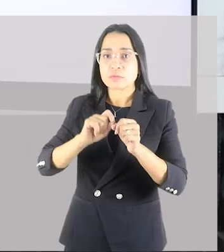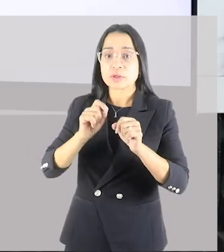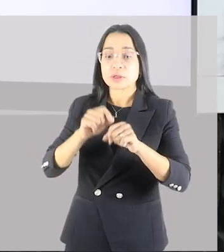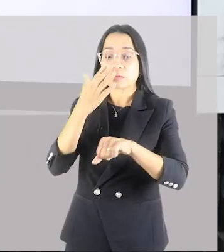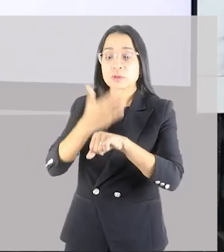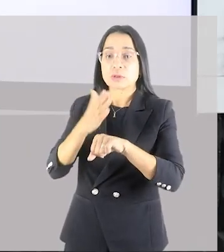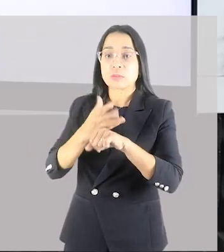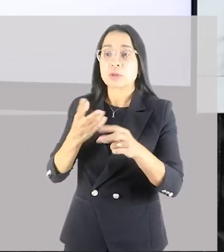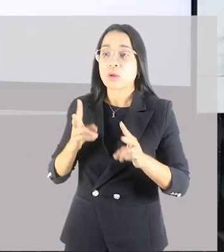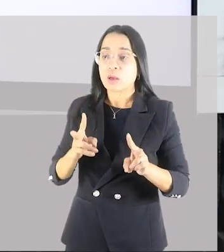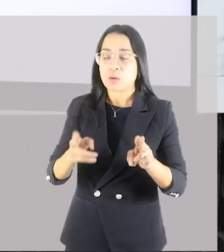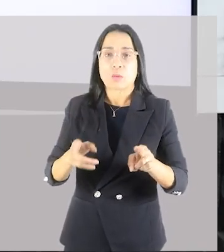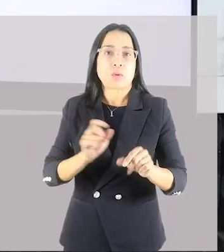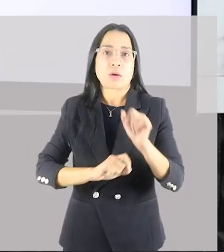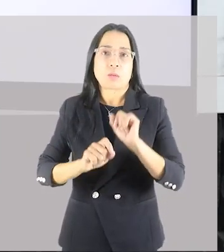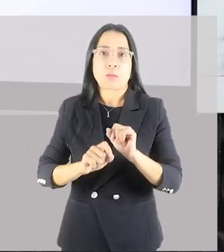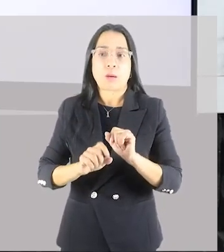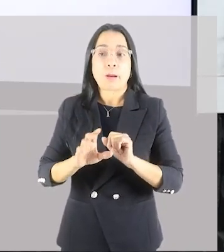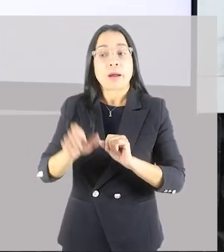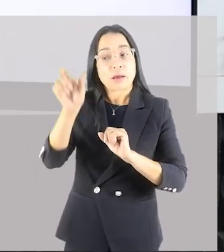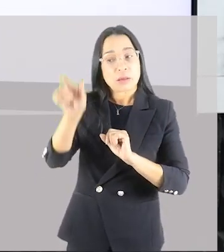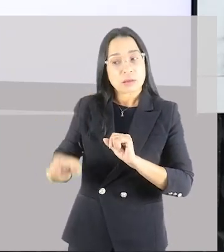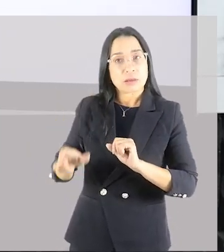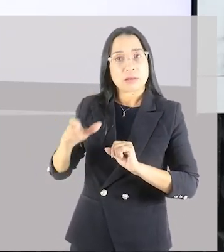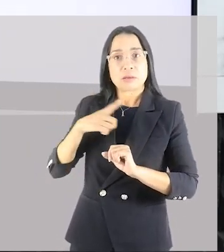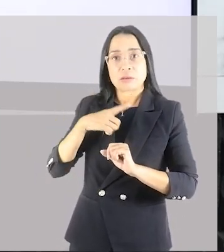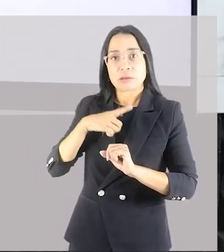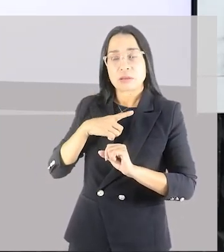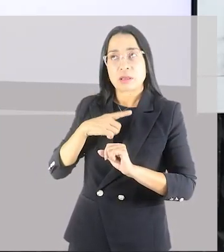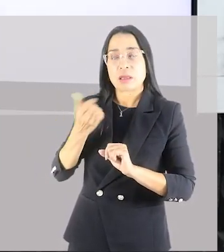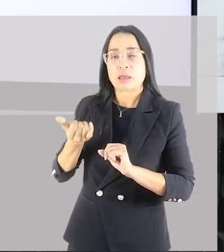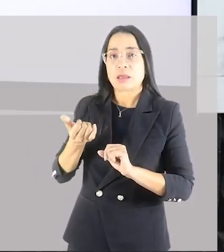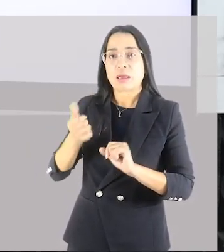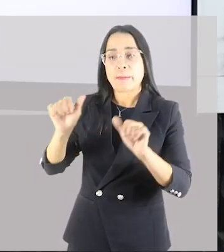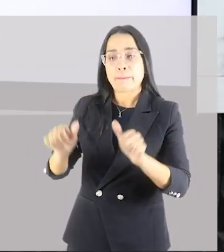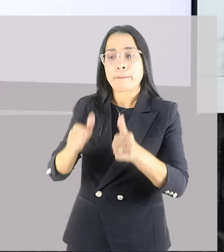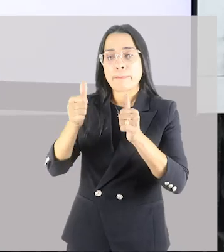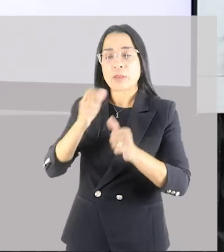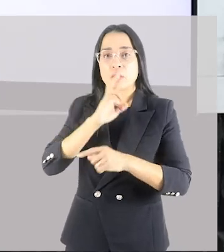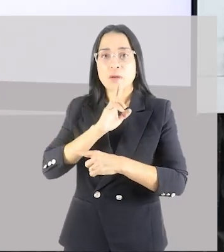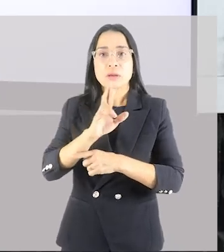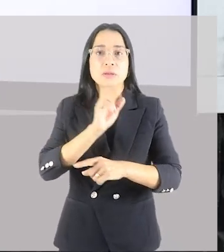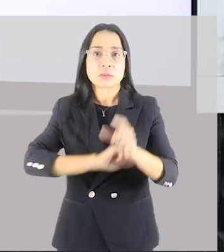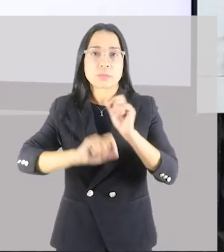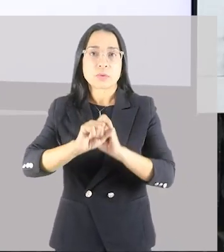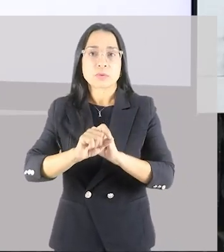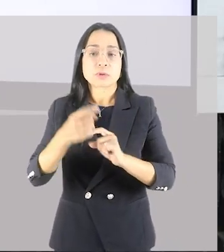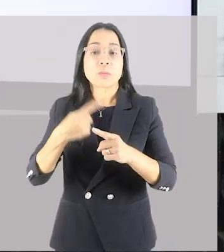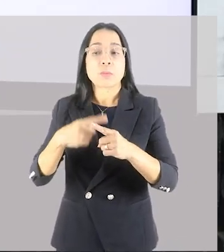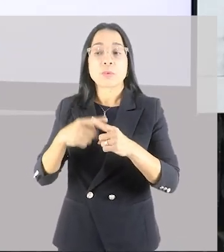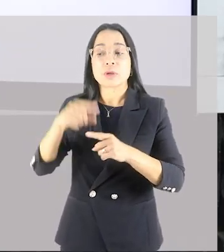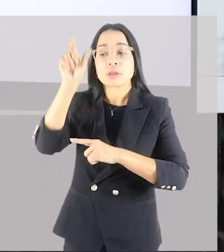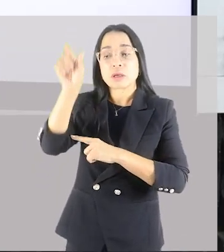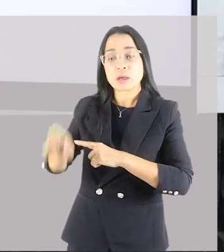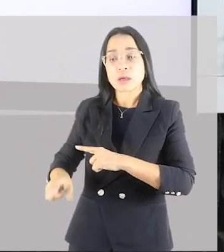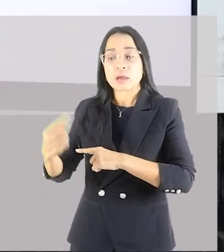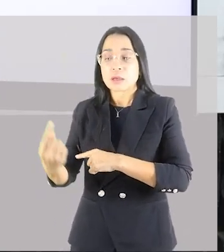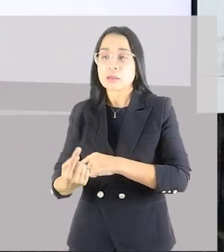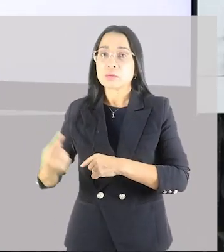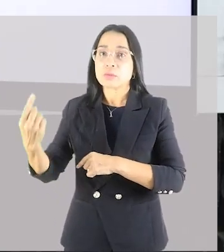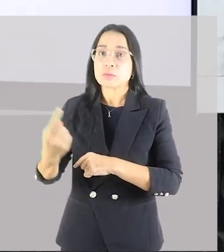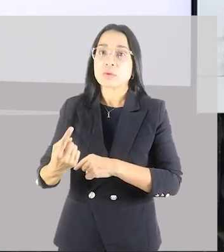que esse tenha melhores resultados do que este. Por quê? Devido à individualidade biológica, ao fator